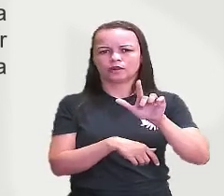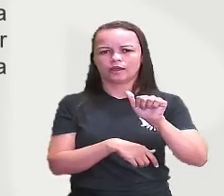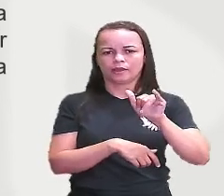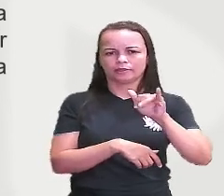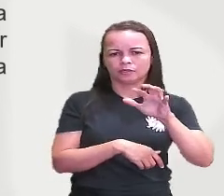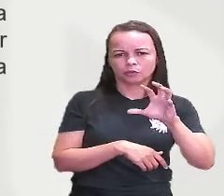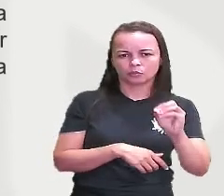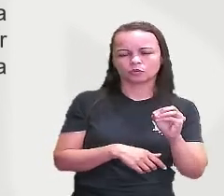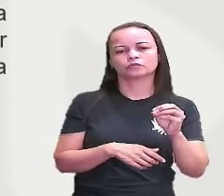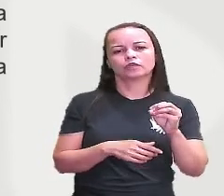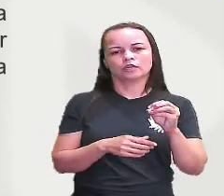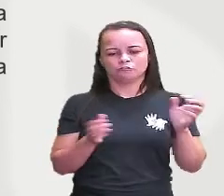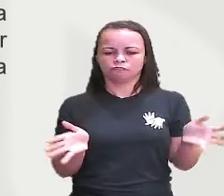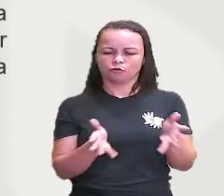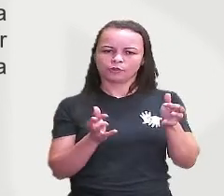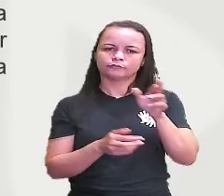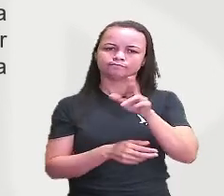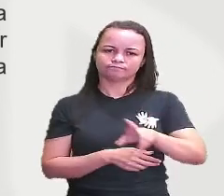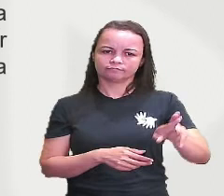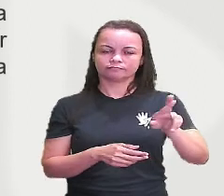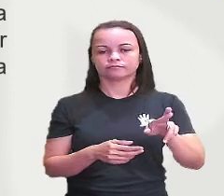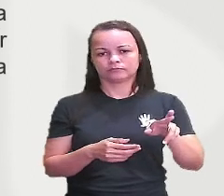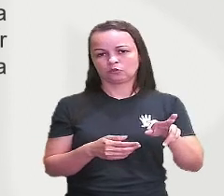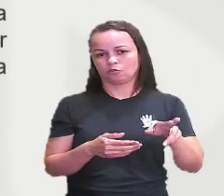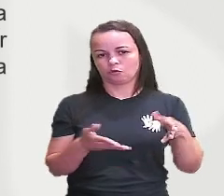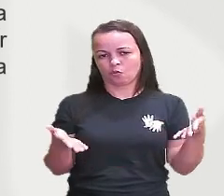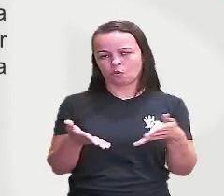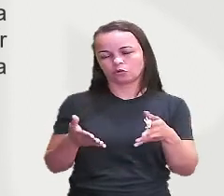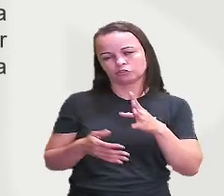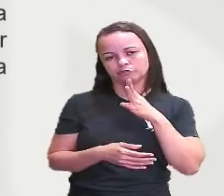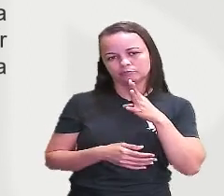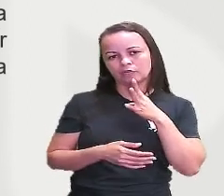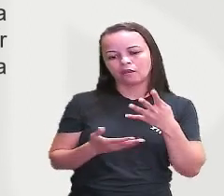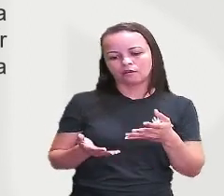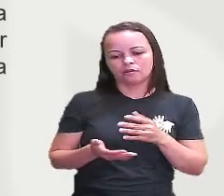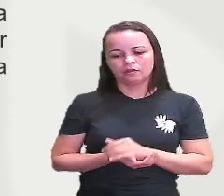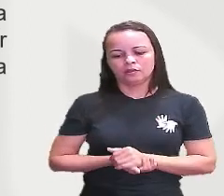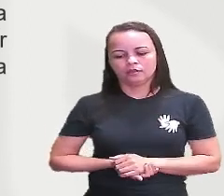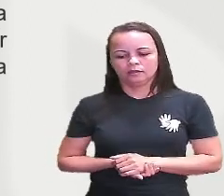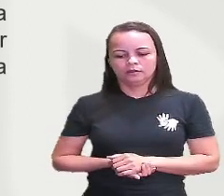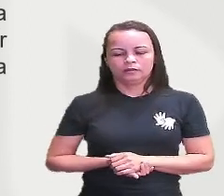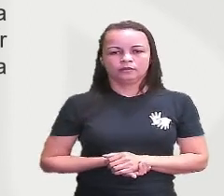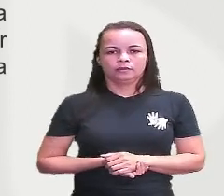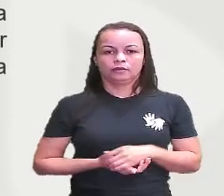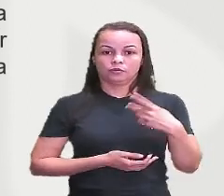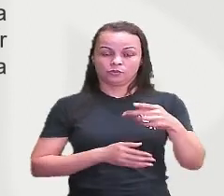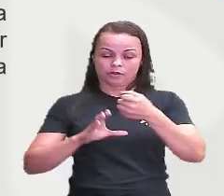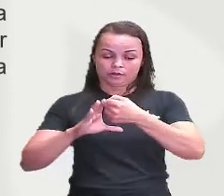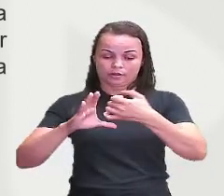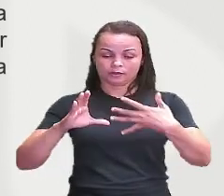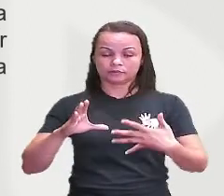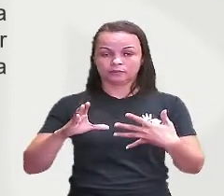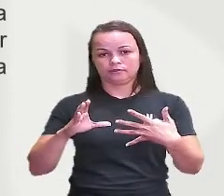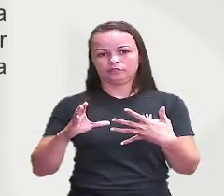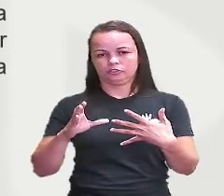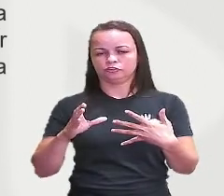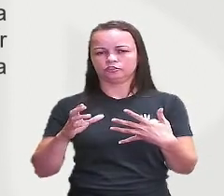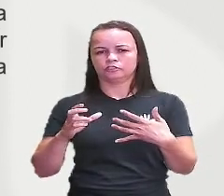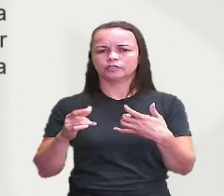da religião como nós conhecemos hoje é uma característica que foi